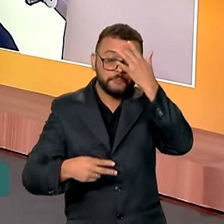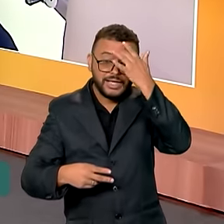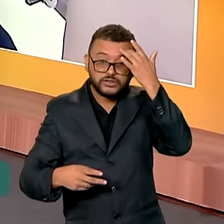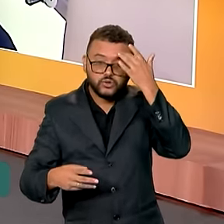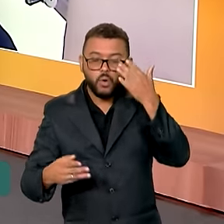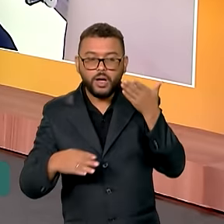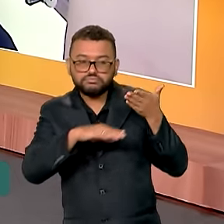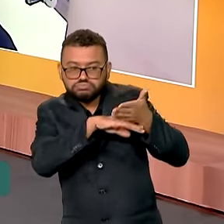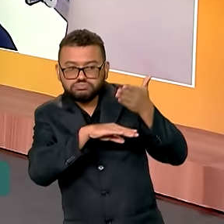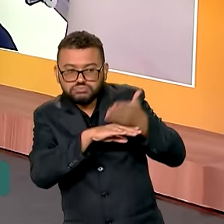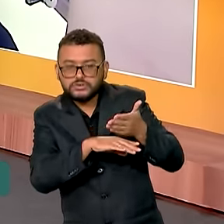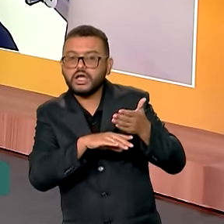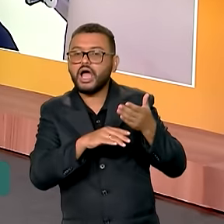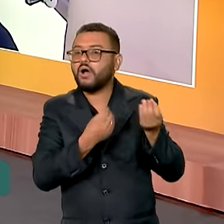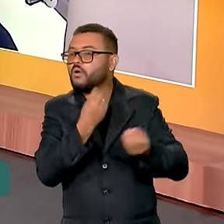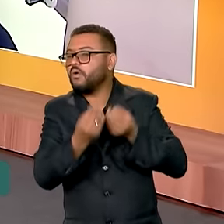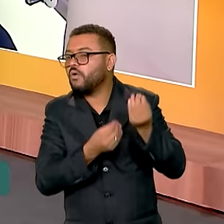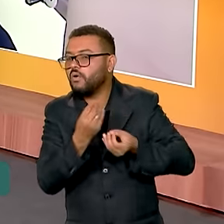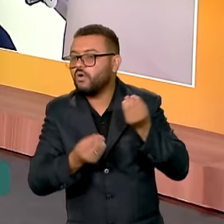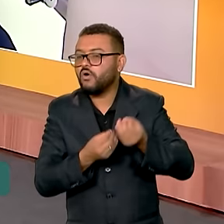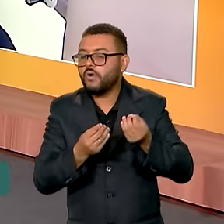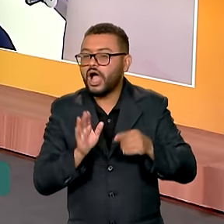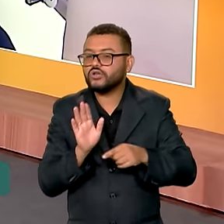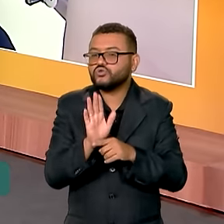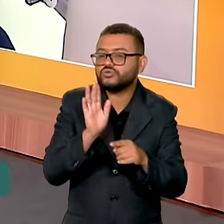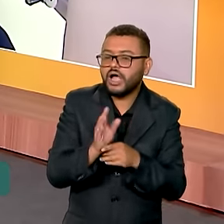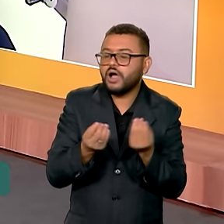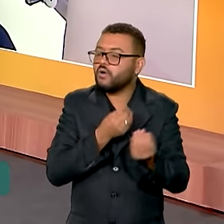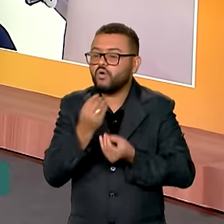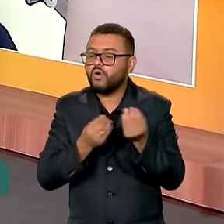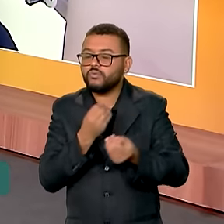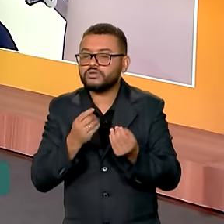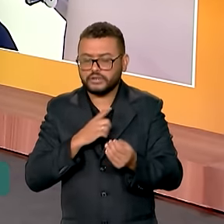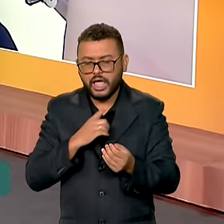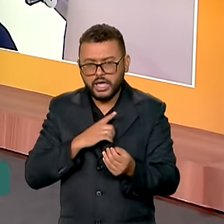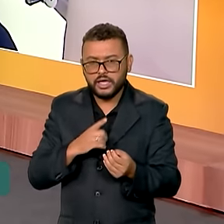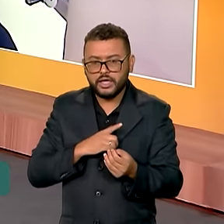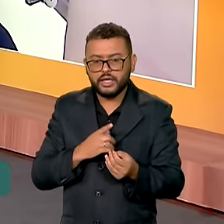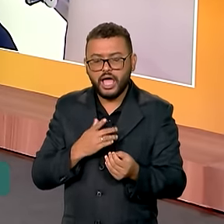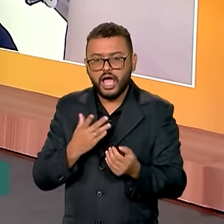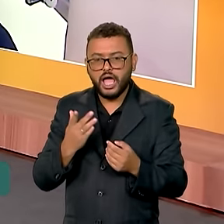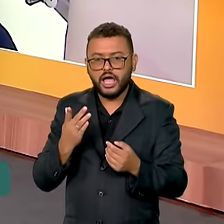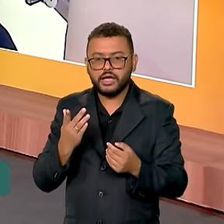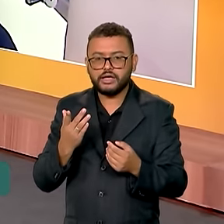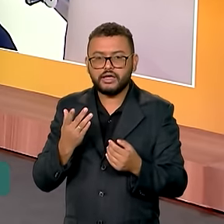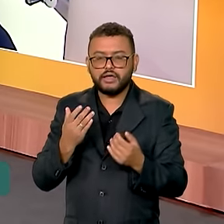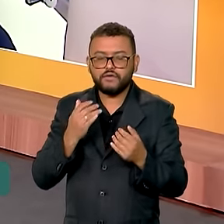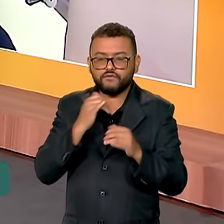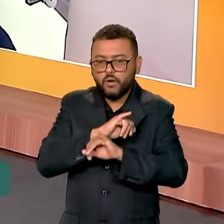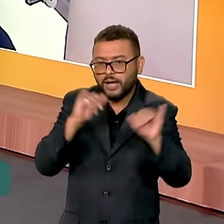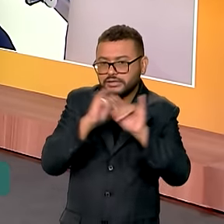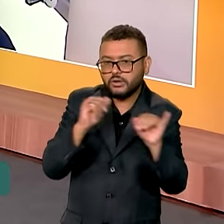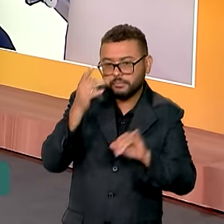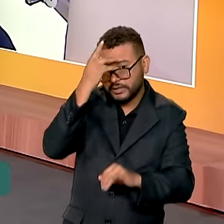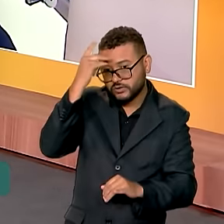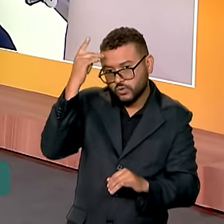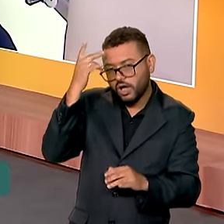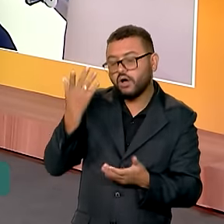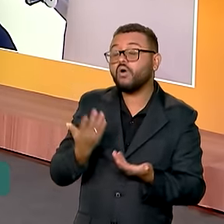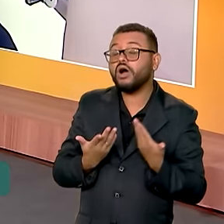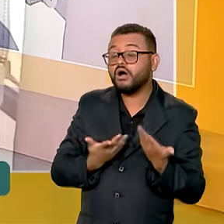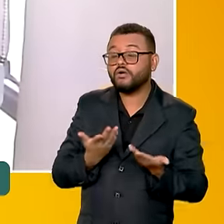descobrir essas informações, ajudar no que for possível. Vamos dar esse serviço para cidadão.